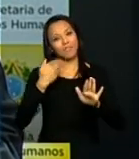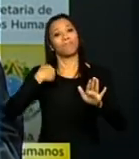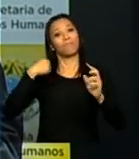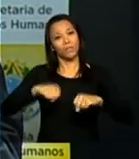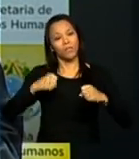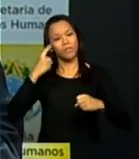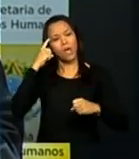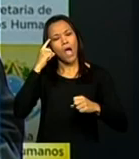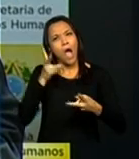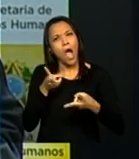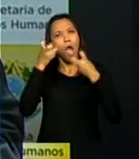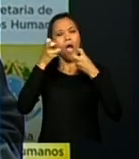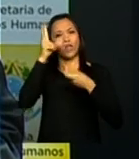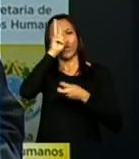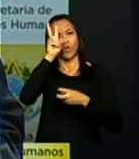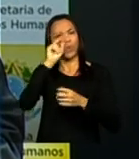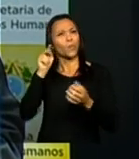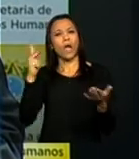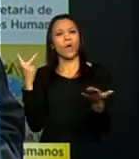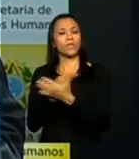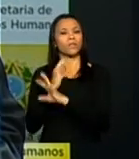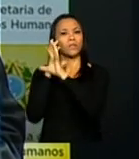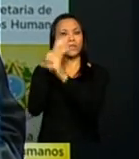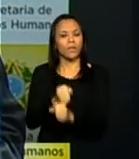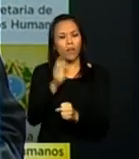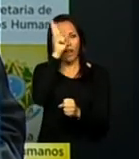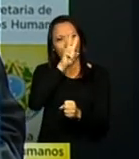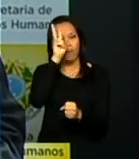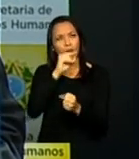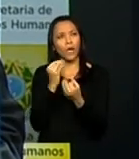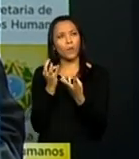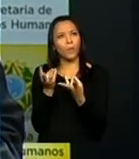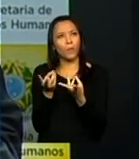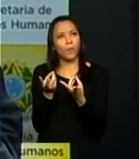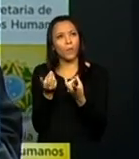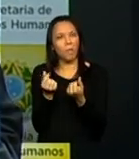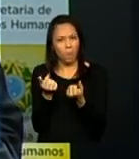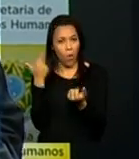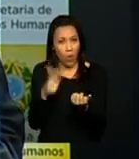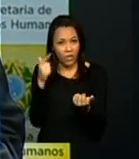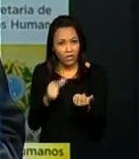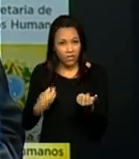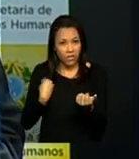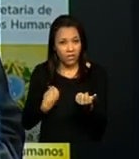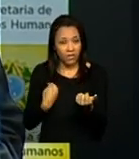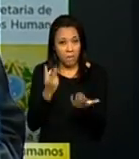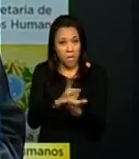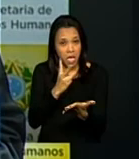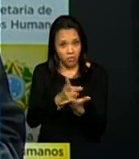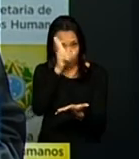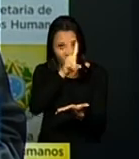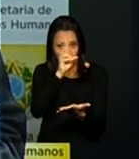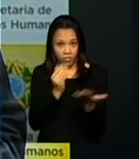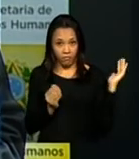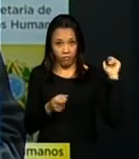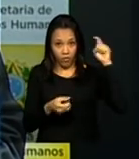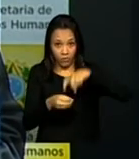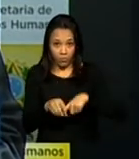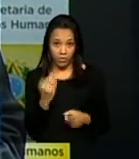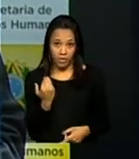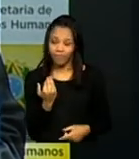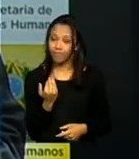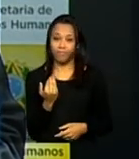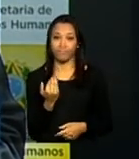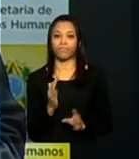grande reflexão a partir dela para que nós não precisemos viver mais essa situação. Nós